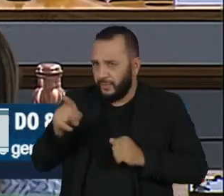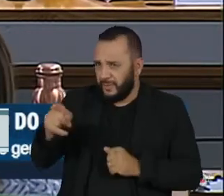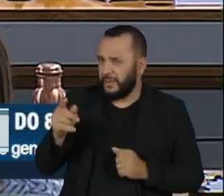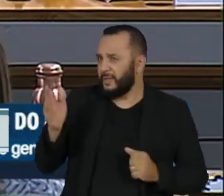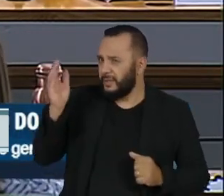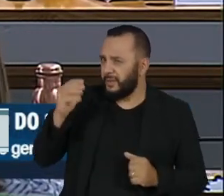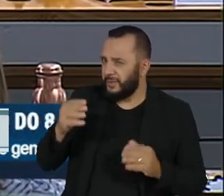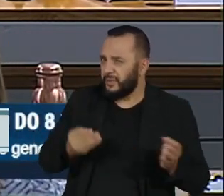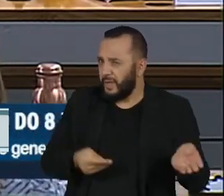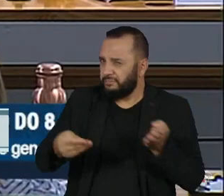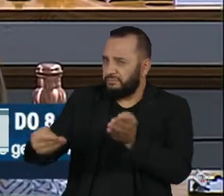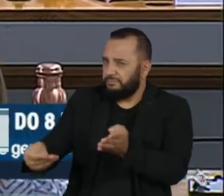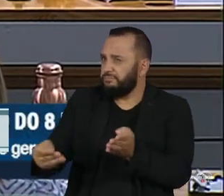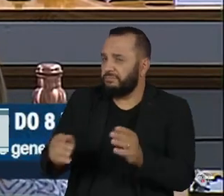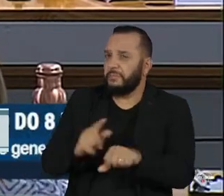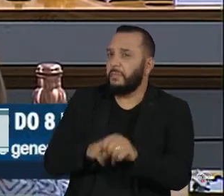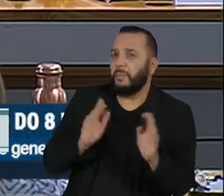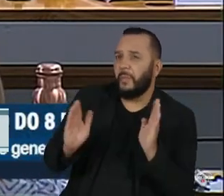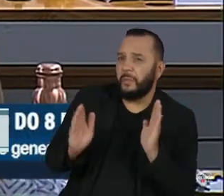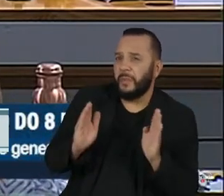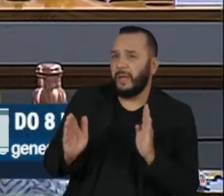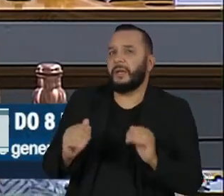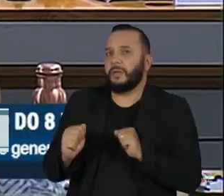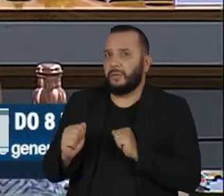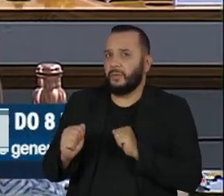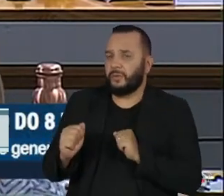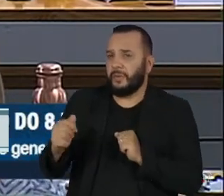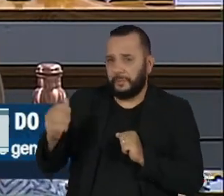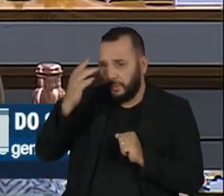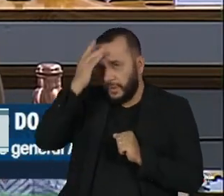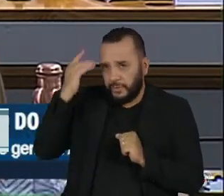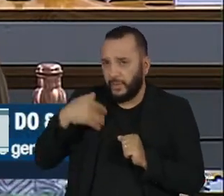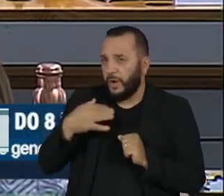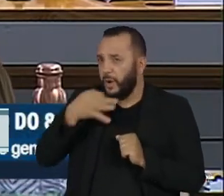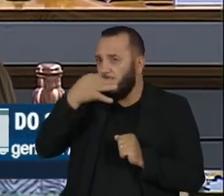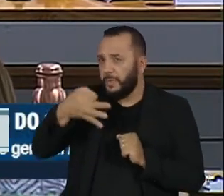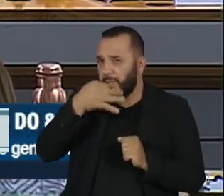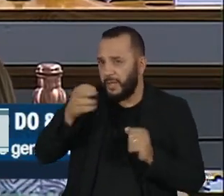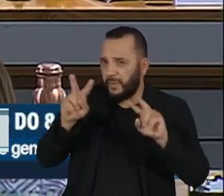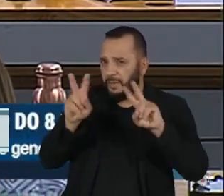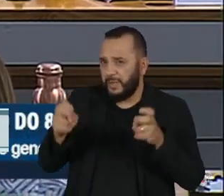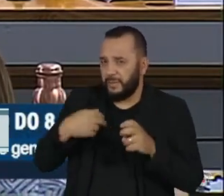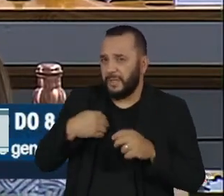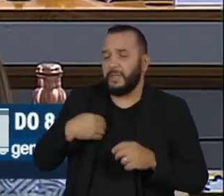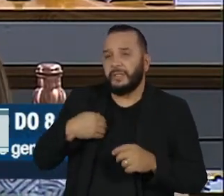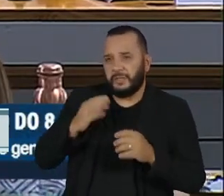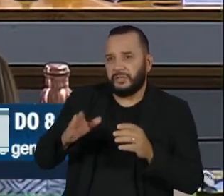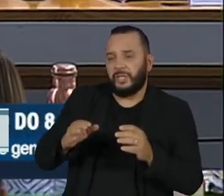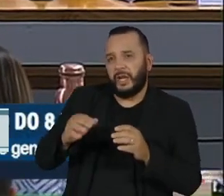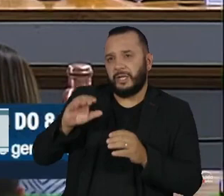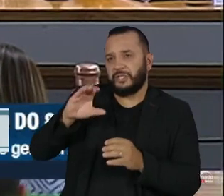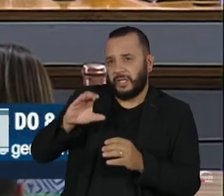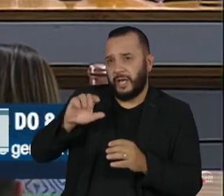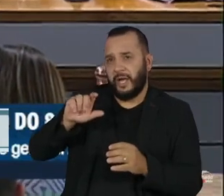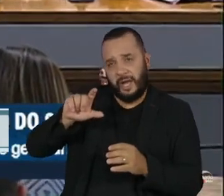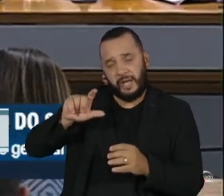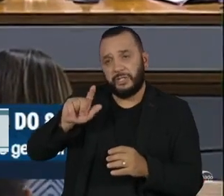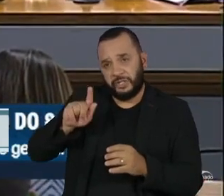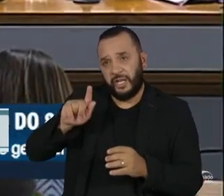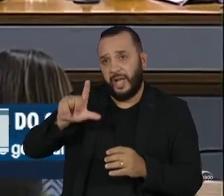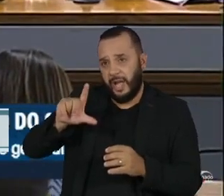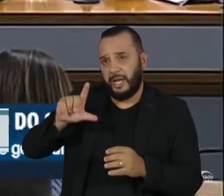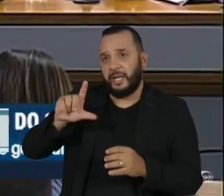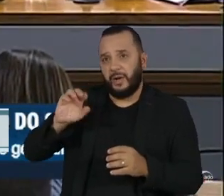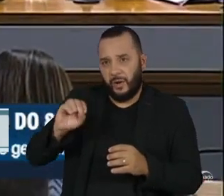senhor chegou a receber em algum momento ou pelo menos ouviu comentários acerca dessa GLO? Nunca. O senhor